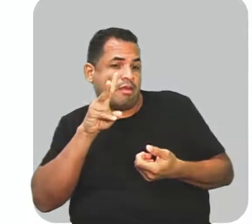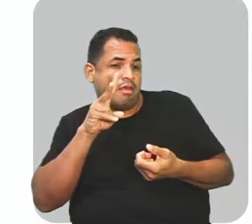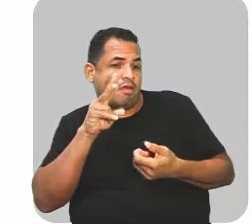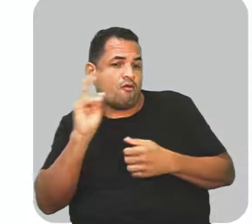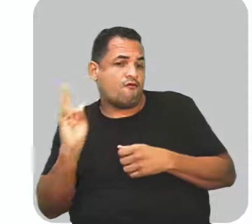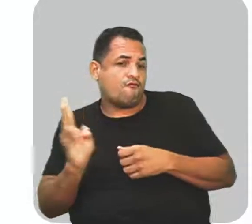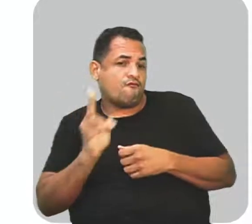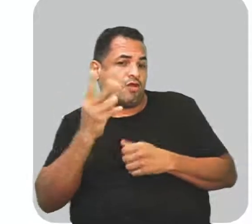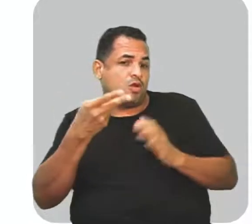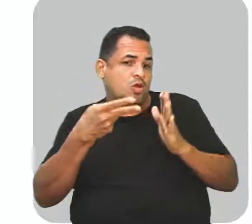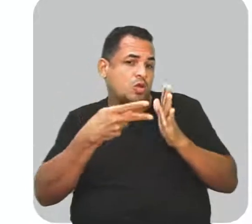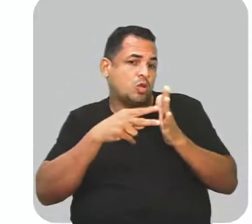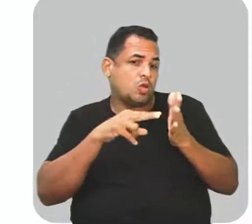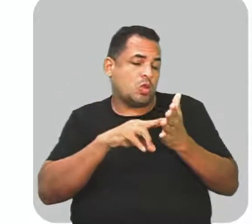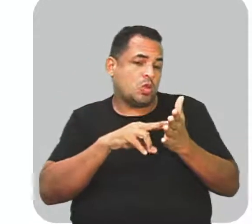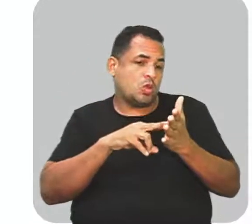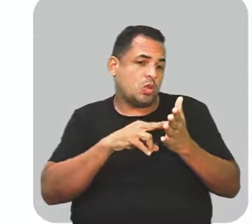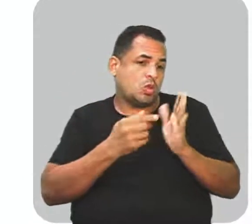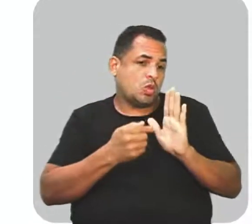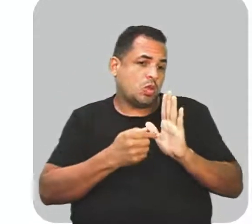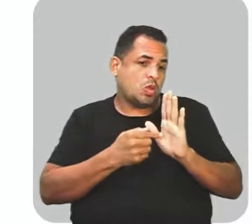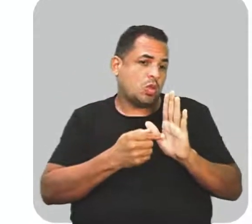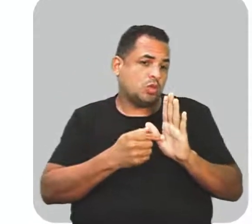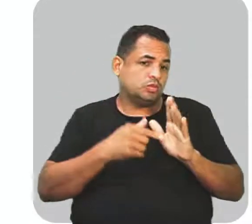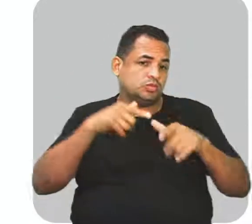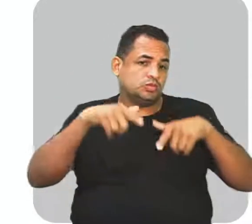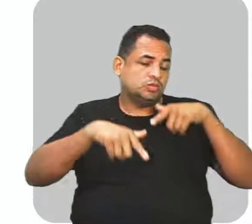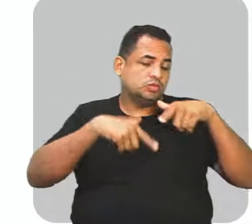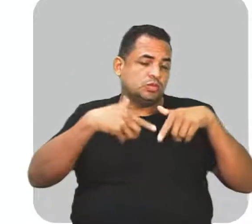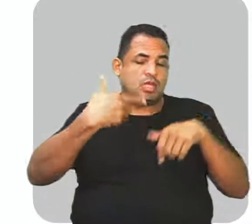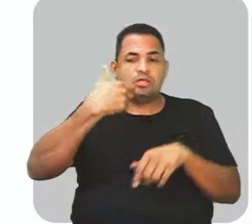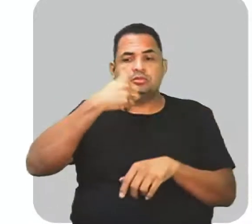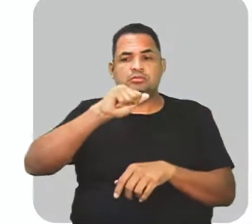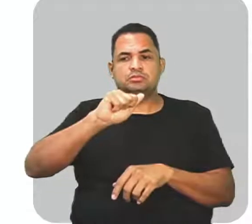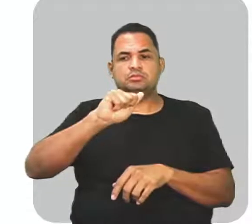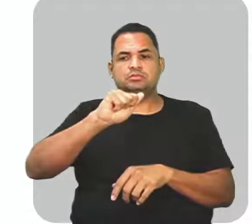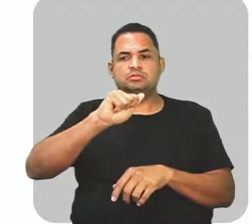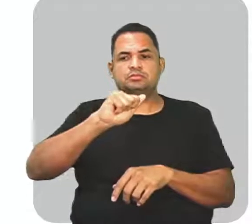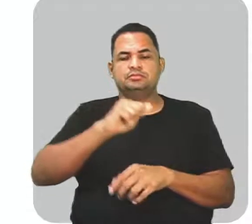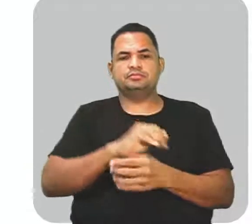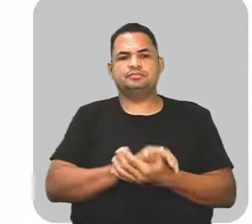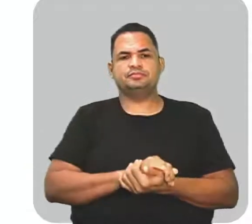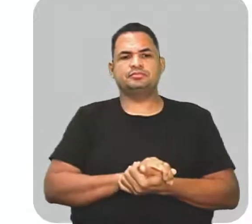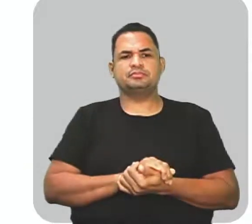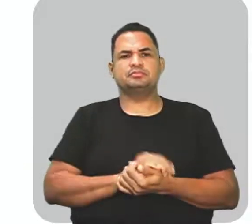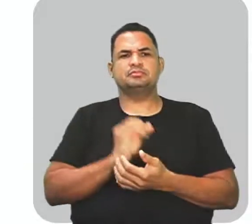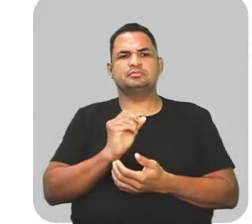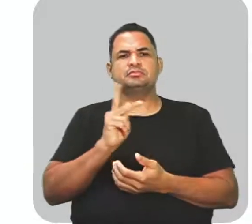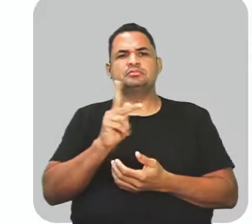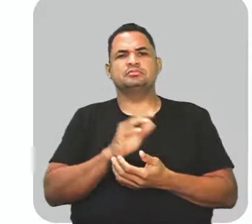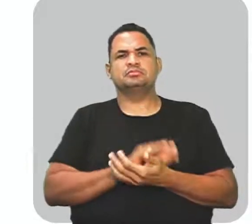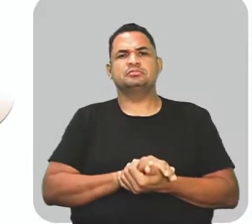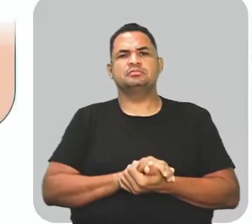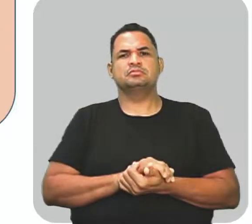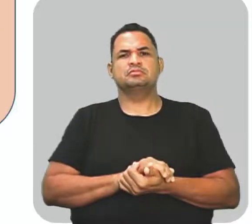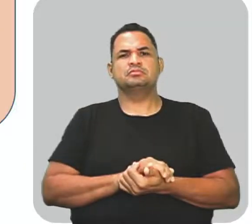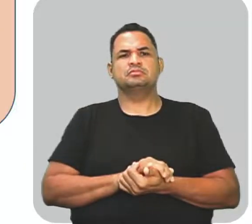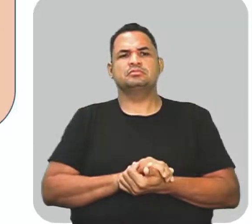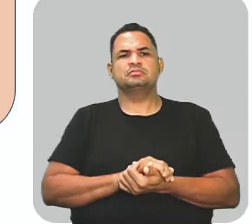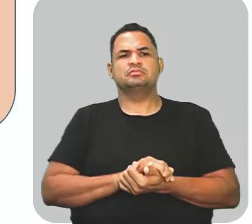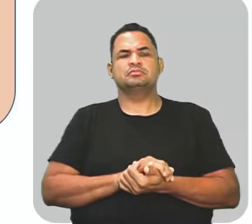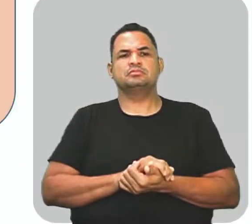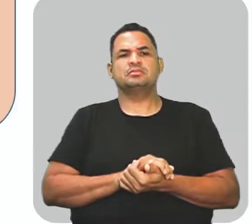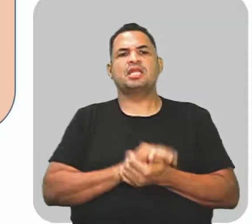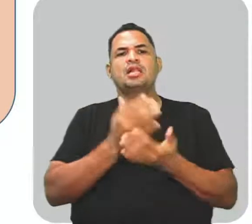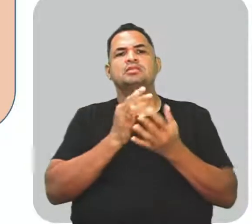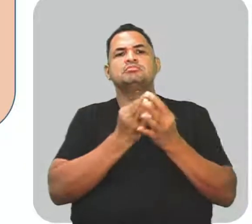sentido simbólico expressos no trabalho com a linguagem. Ok? A figura